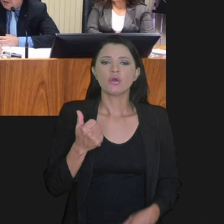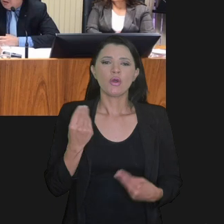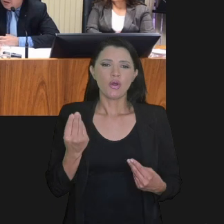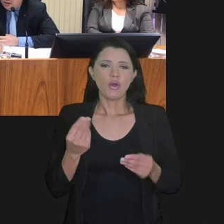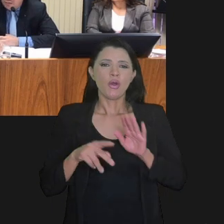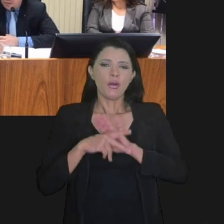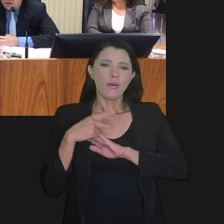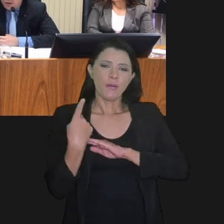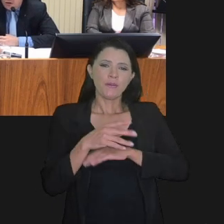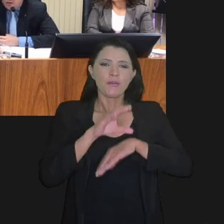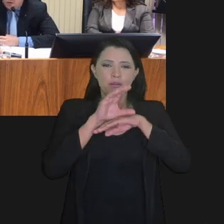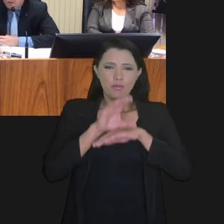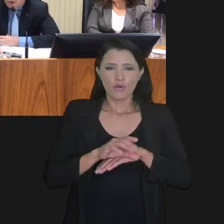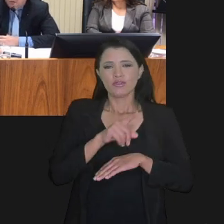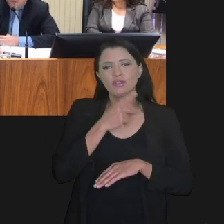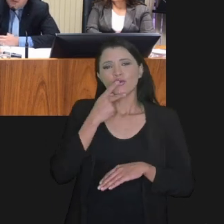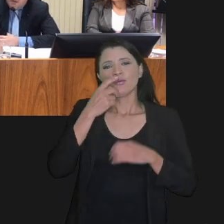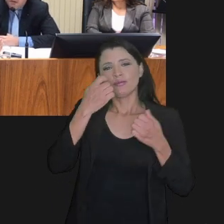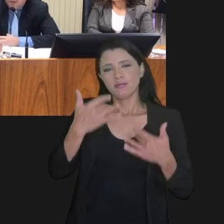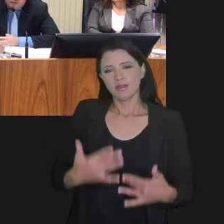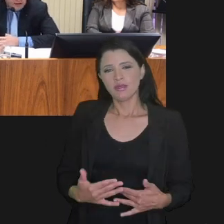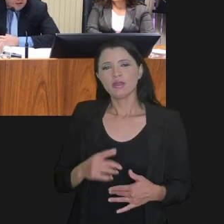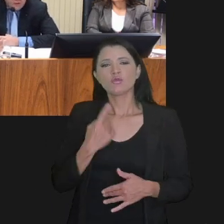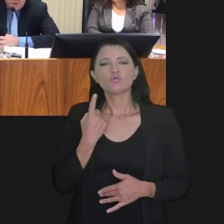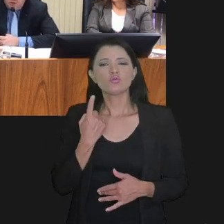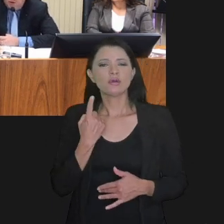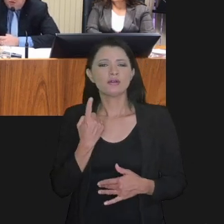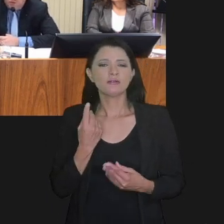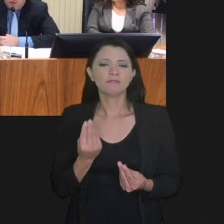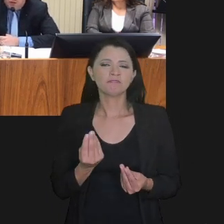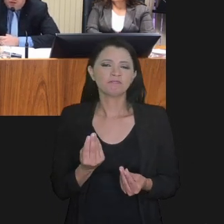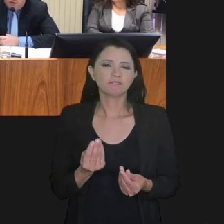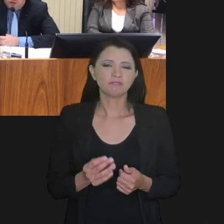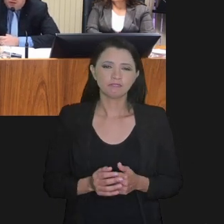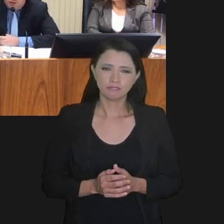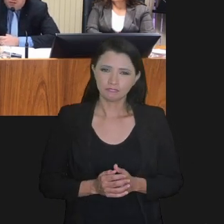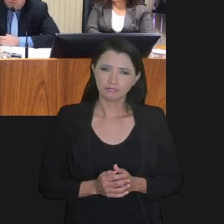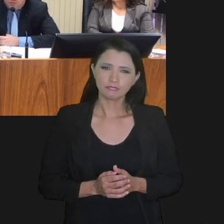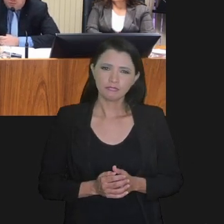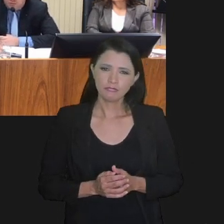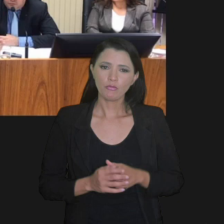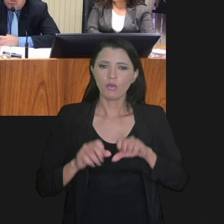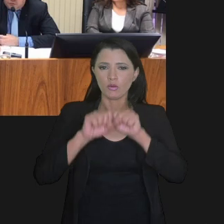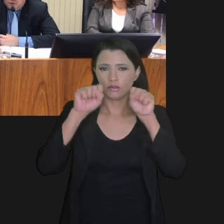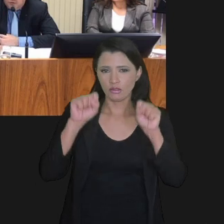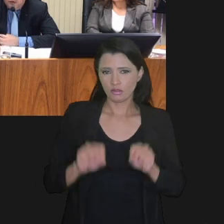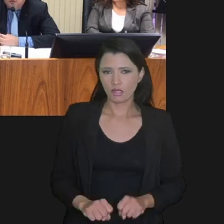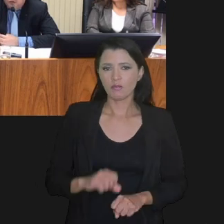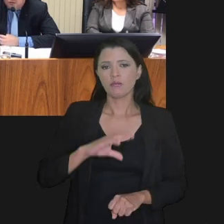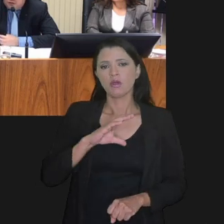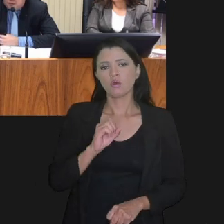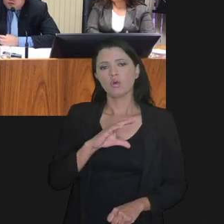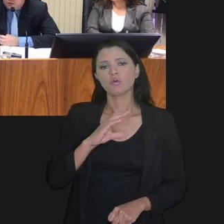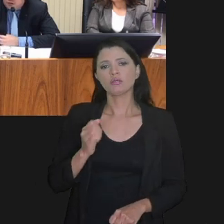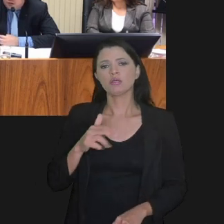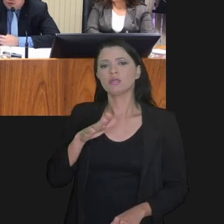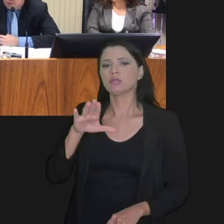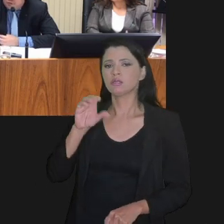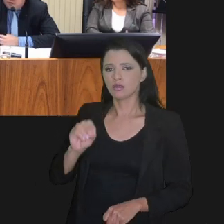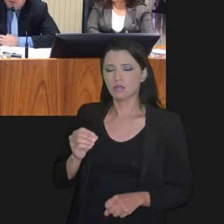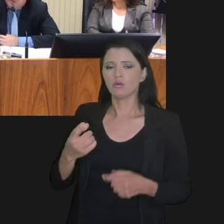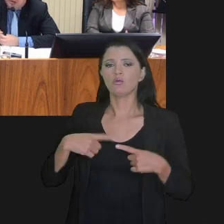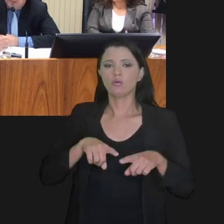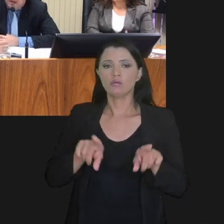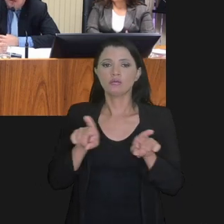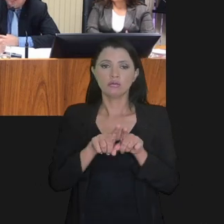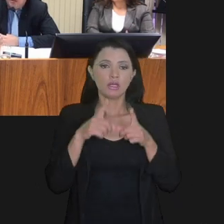contas melhor, até por, como o próprio Conselho de Transação fala, um sistema de concessões